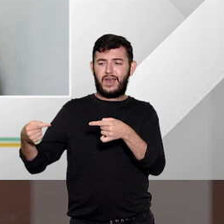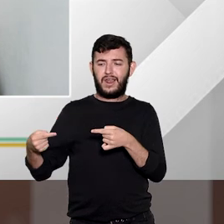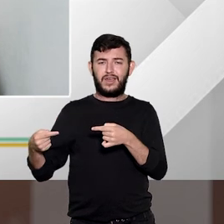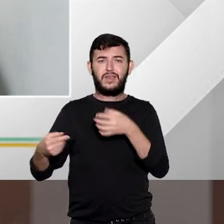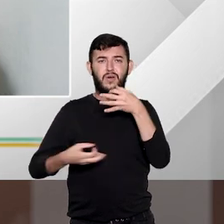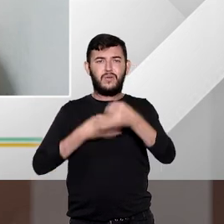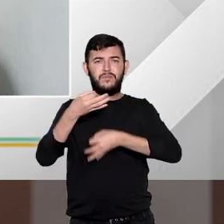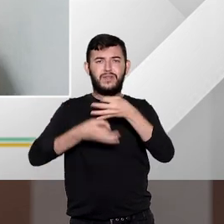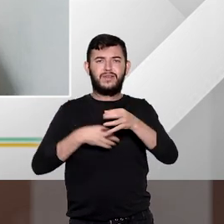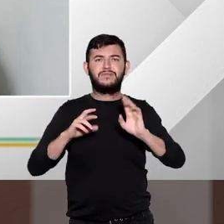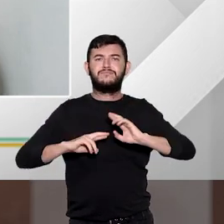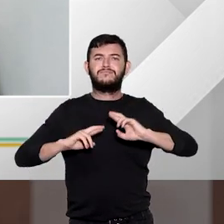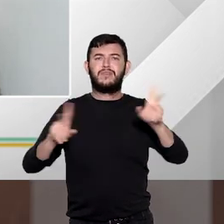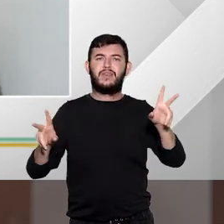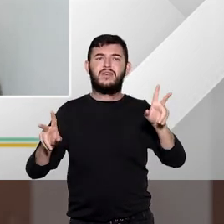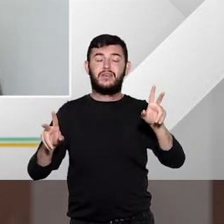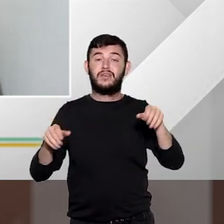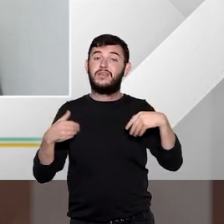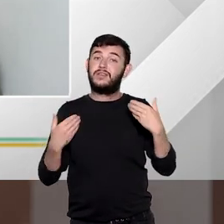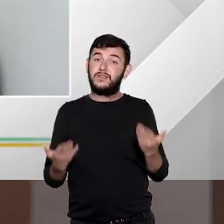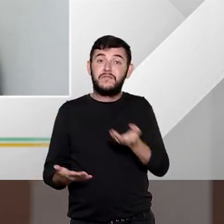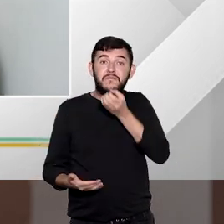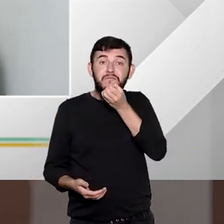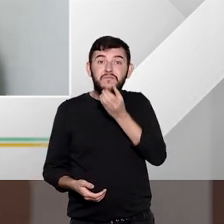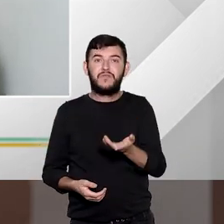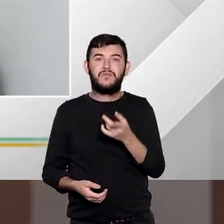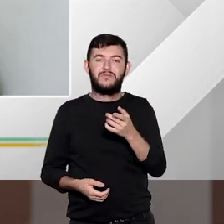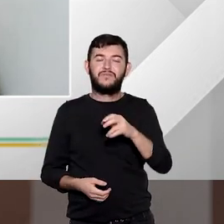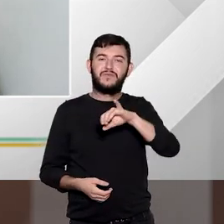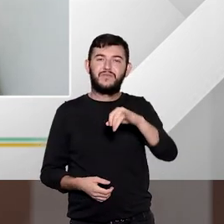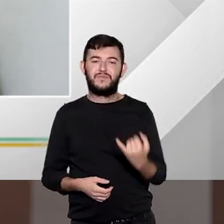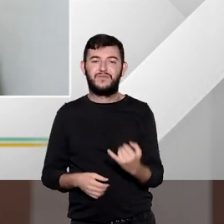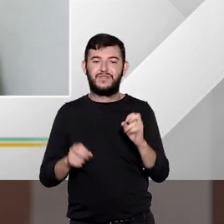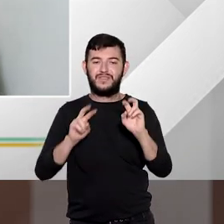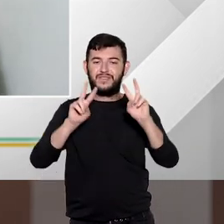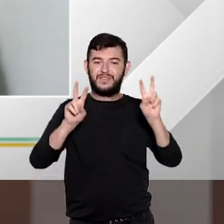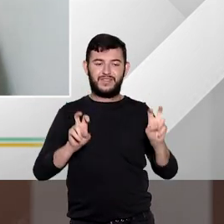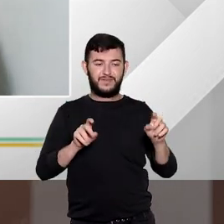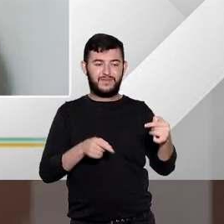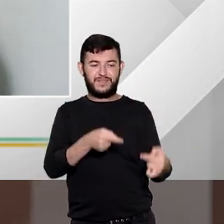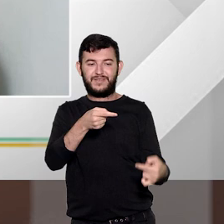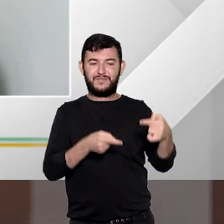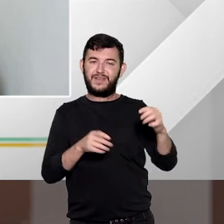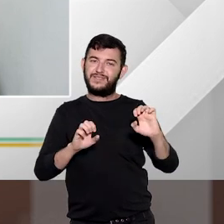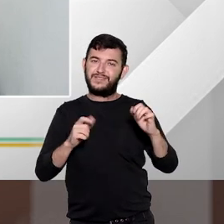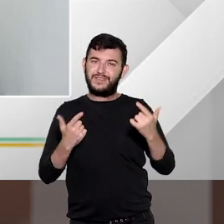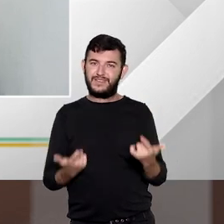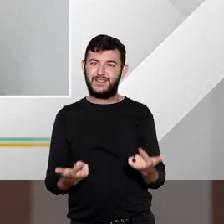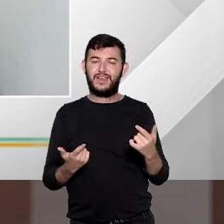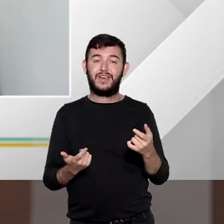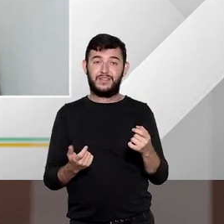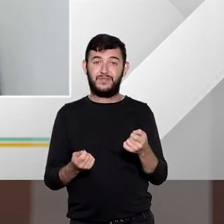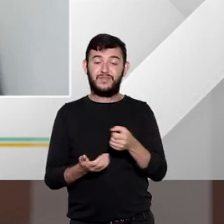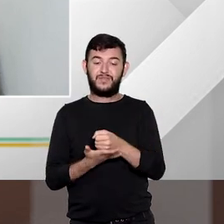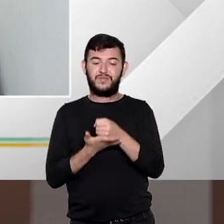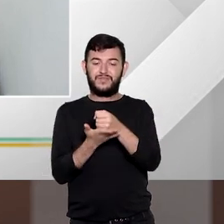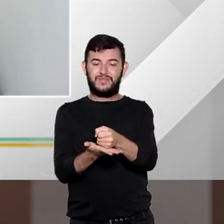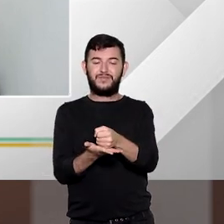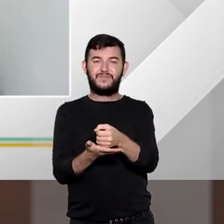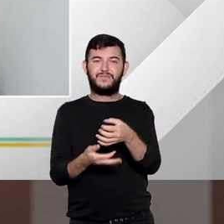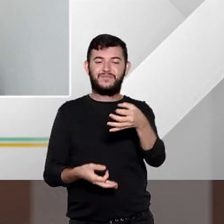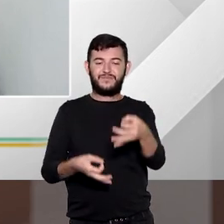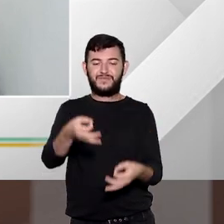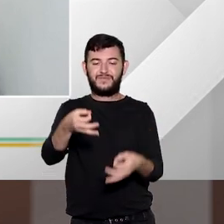divergências inclusive então sempre bom a gente oportunizar esse tema para debate e é claro contribuir com a justiça e